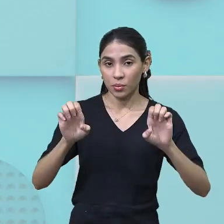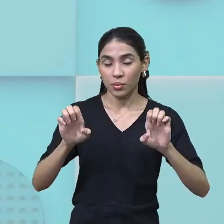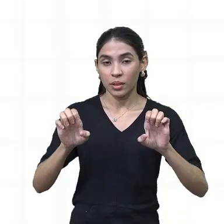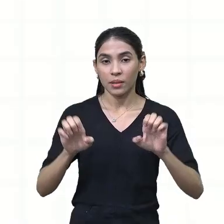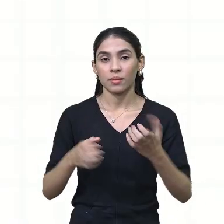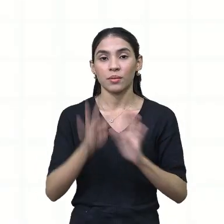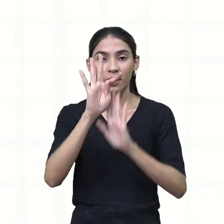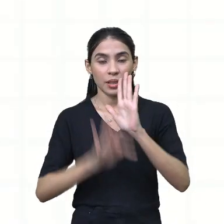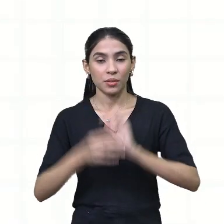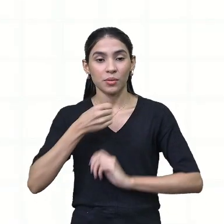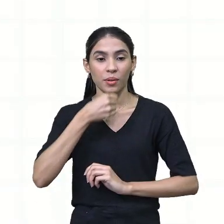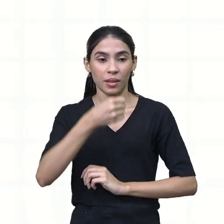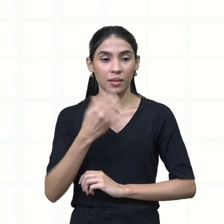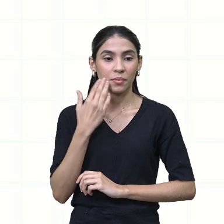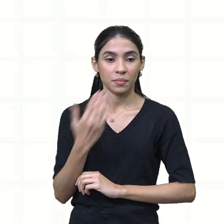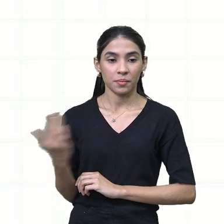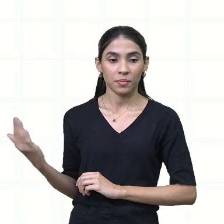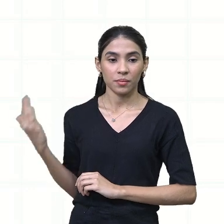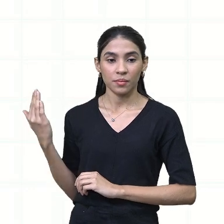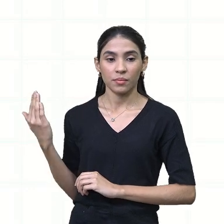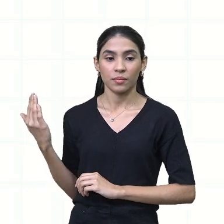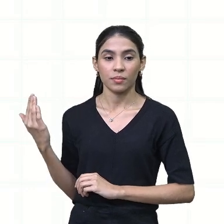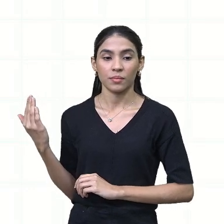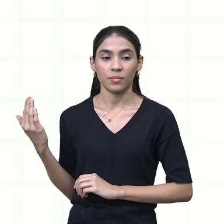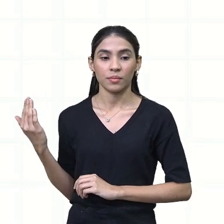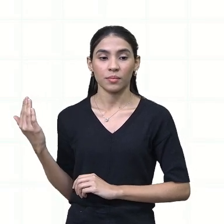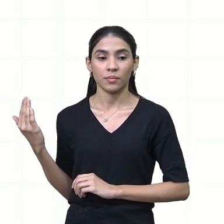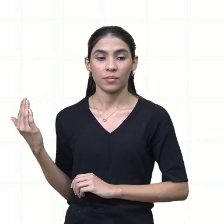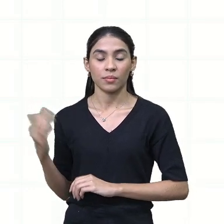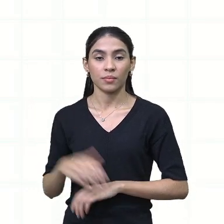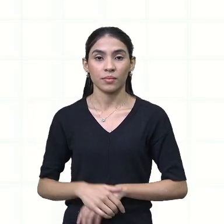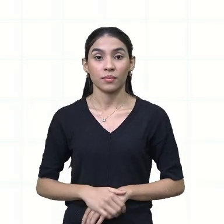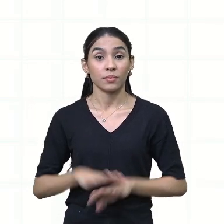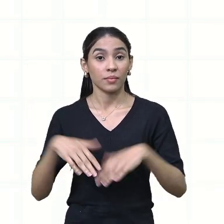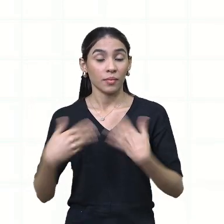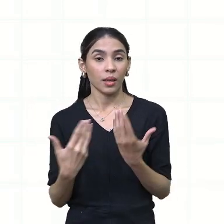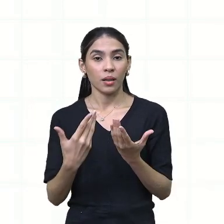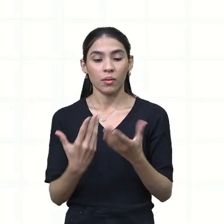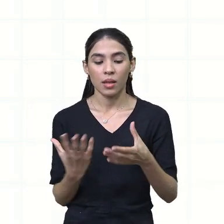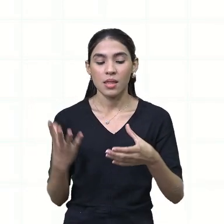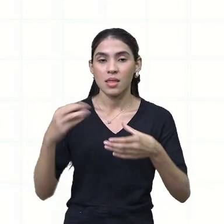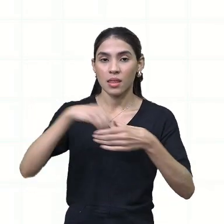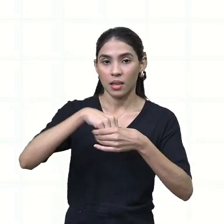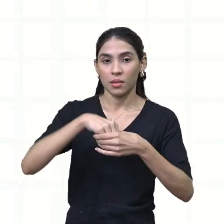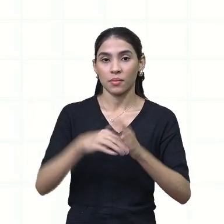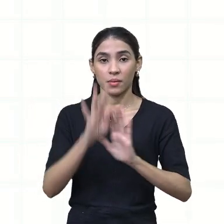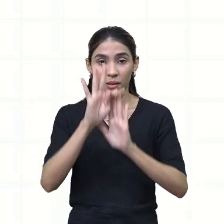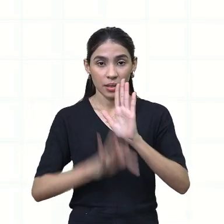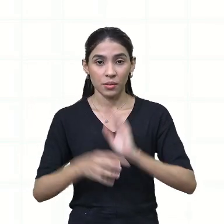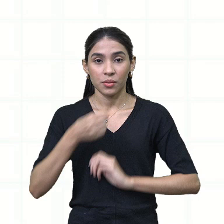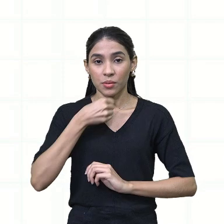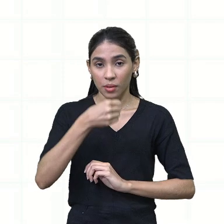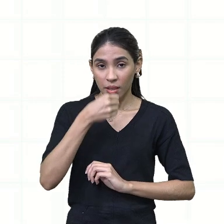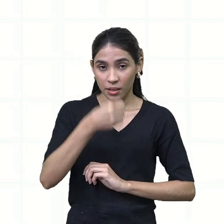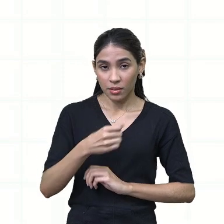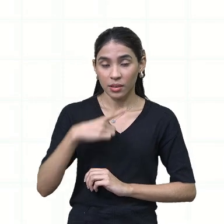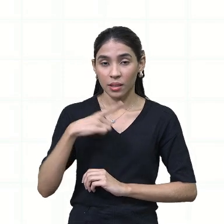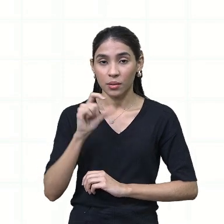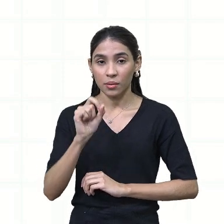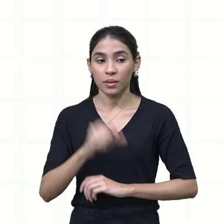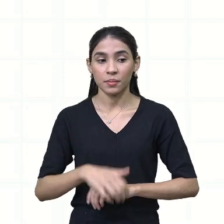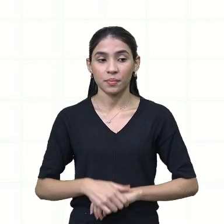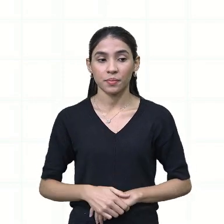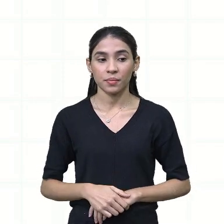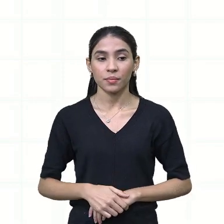jornalístico. Acompanhe aí na tela. Para compor um texto jornalístico, nós temos essas